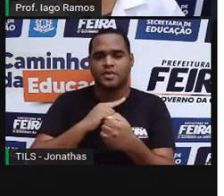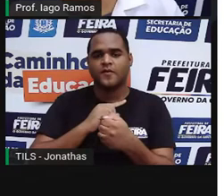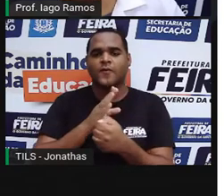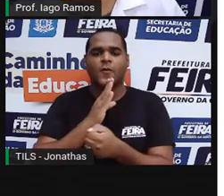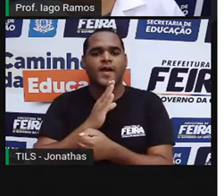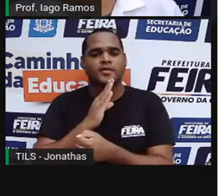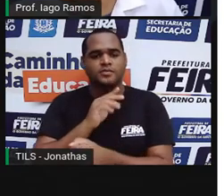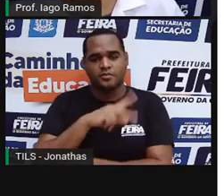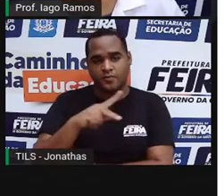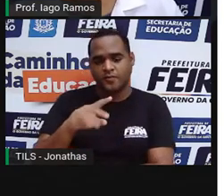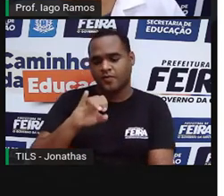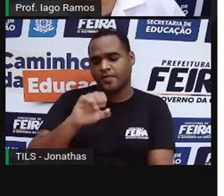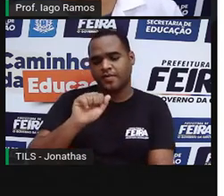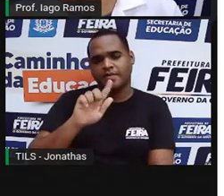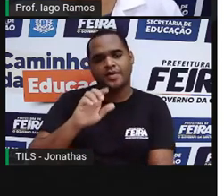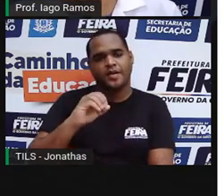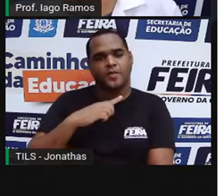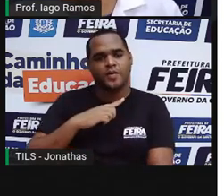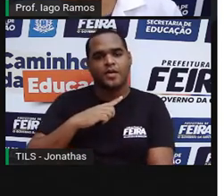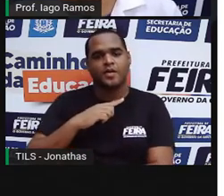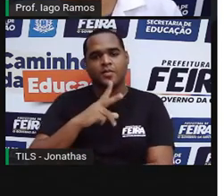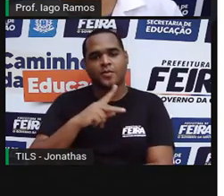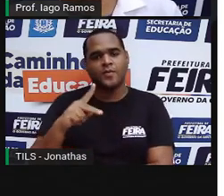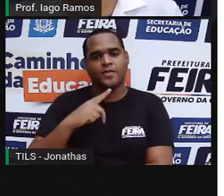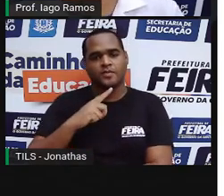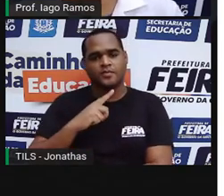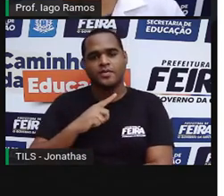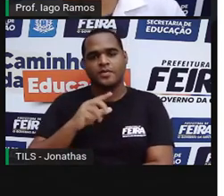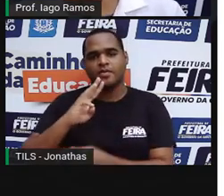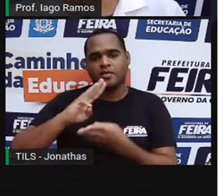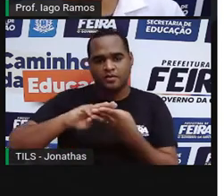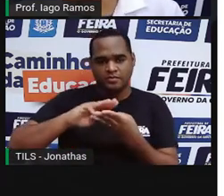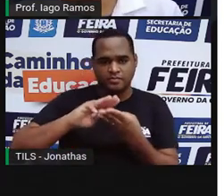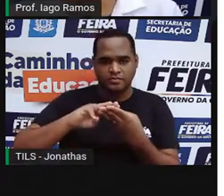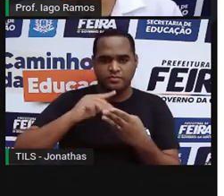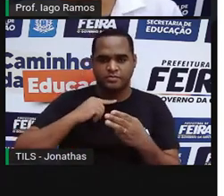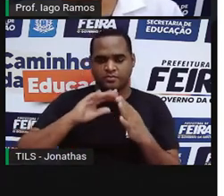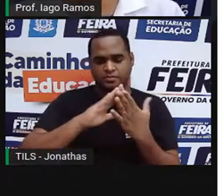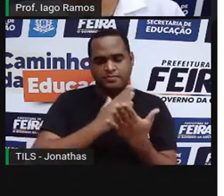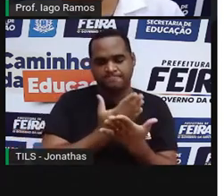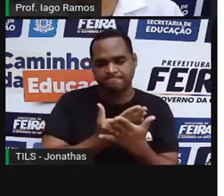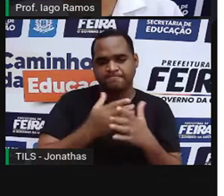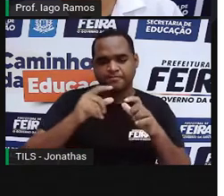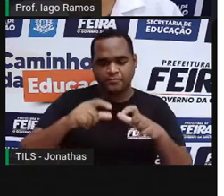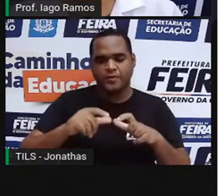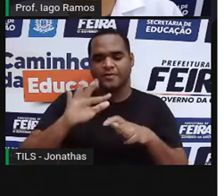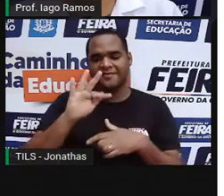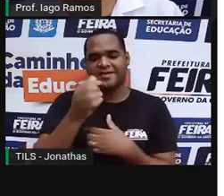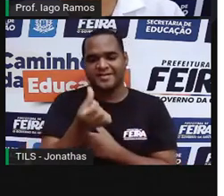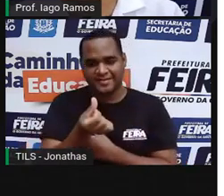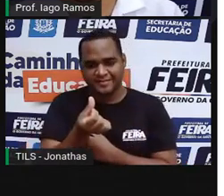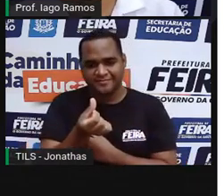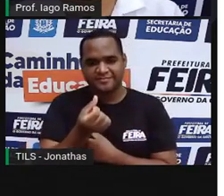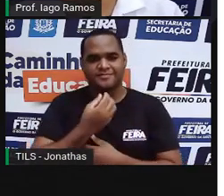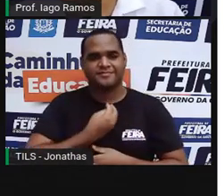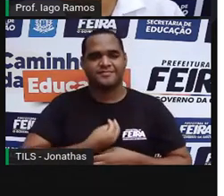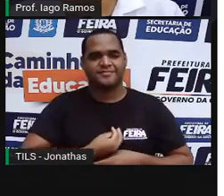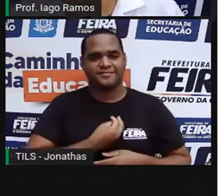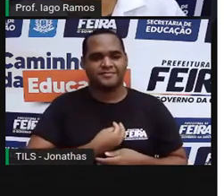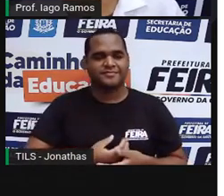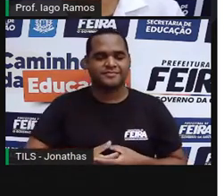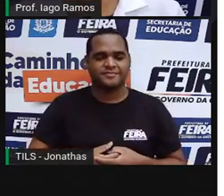conhece, eu sou o professor Iago Ramos, sou professor de matemática, venho lá da escola municipal Faustino Dias Lima,